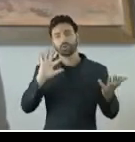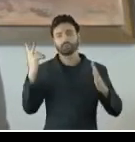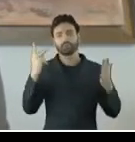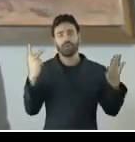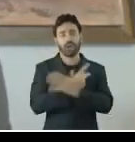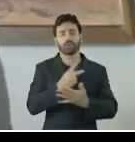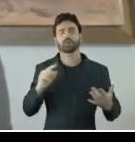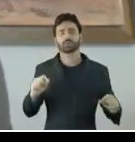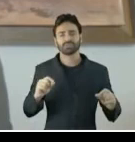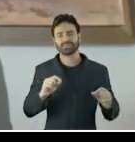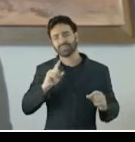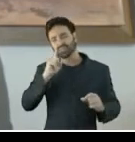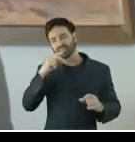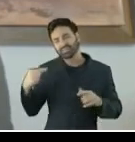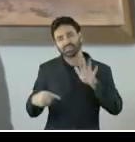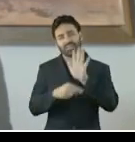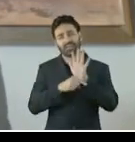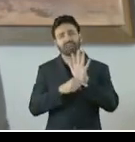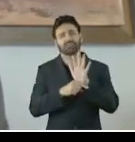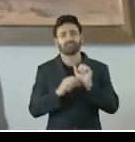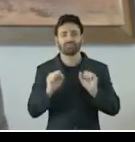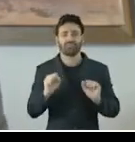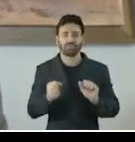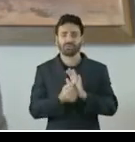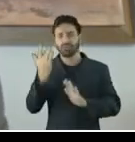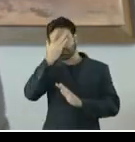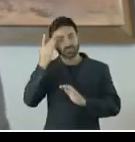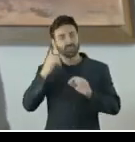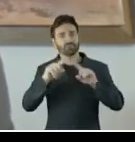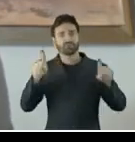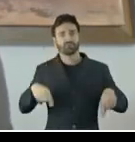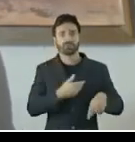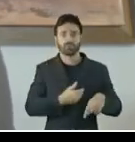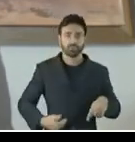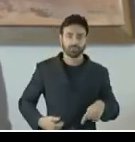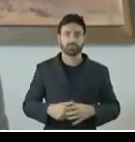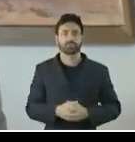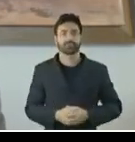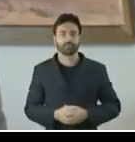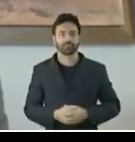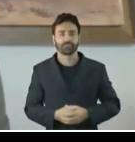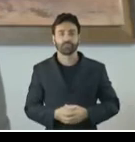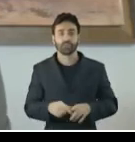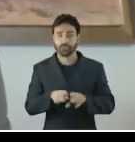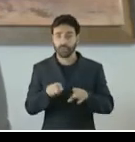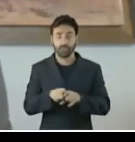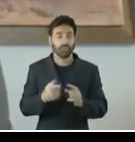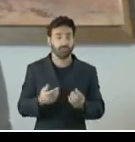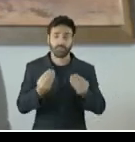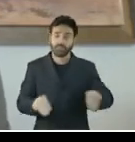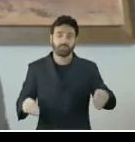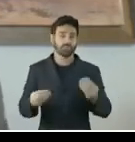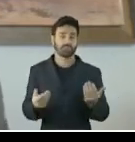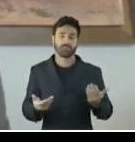de forma negativa o inconsiderável número de servidores públicos e, ao fim e ao cabo, a própria prestação de serviços